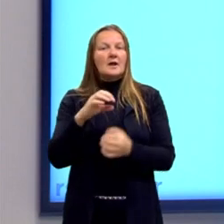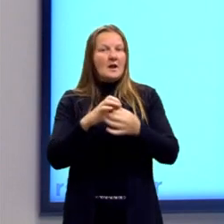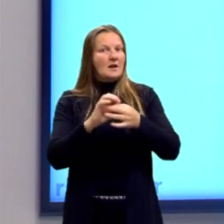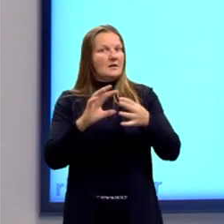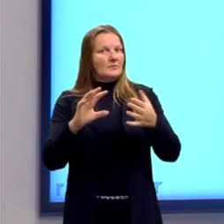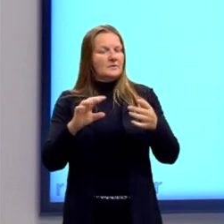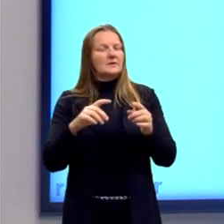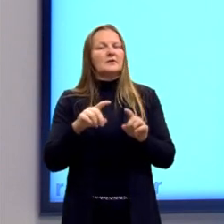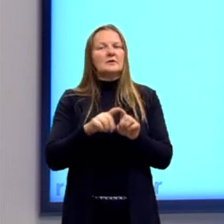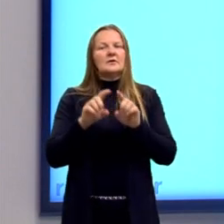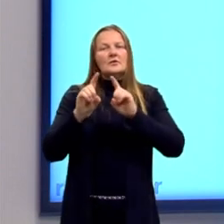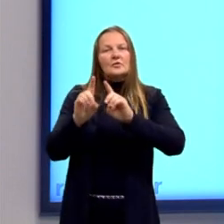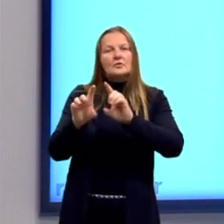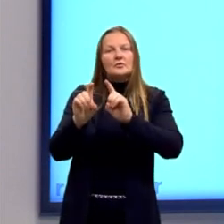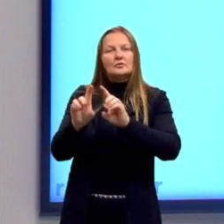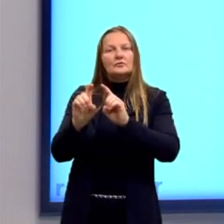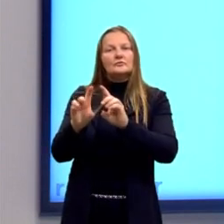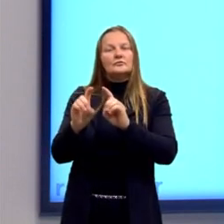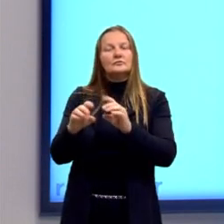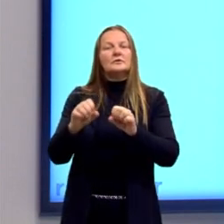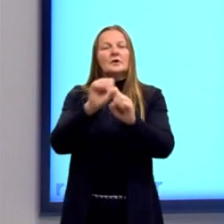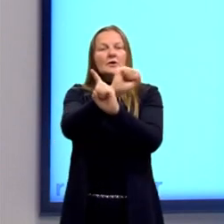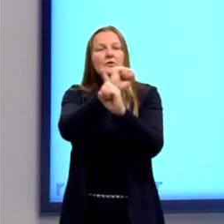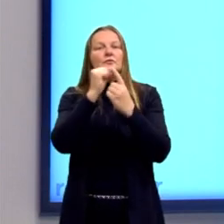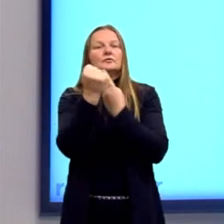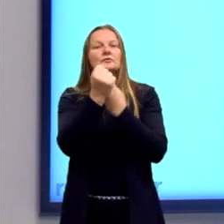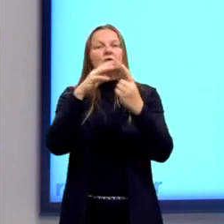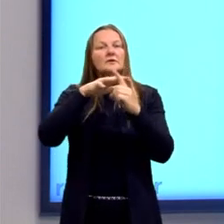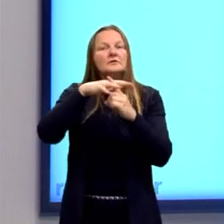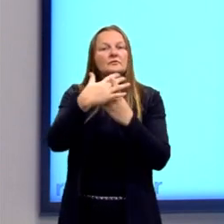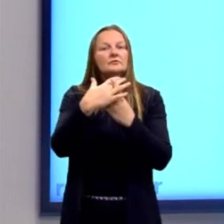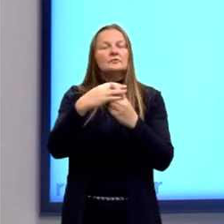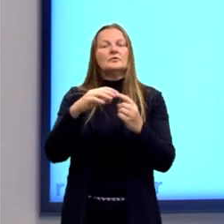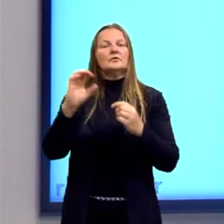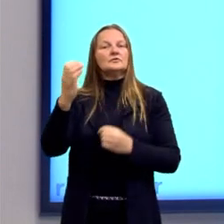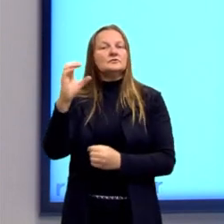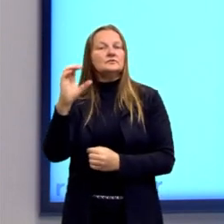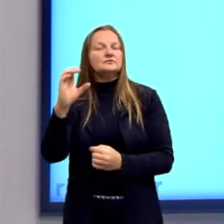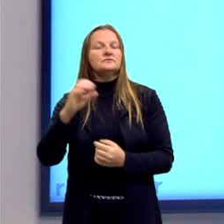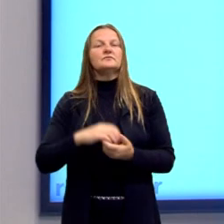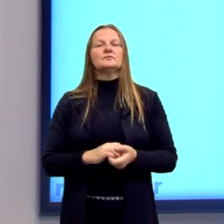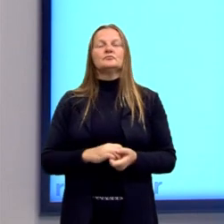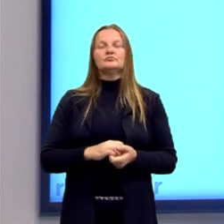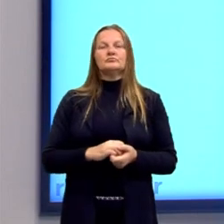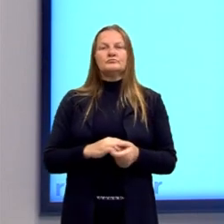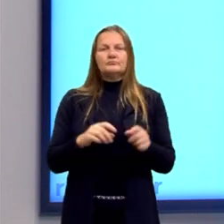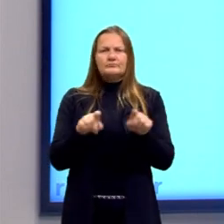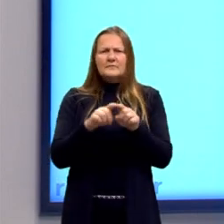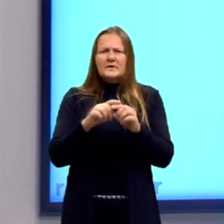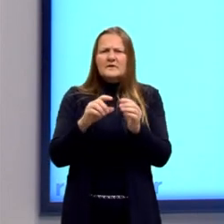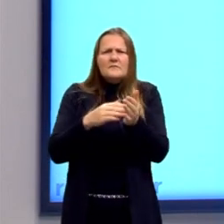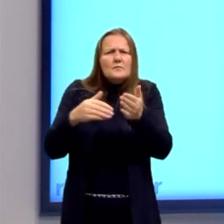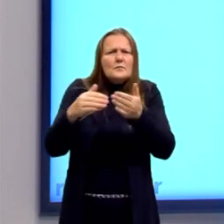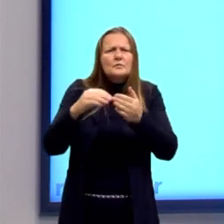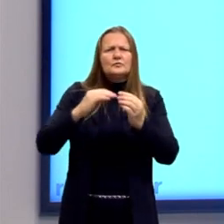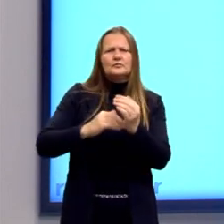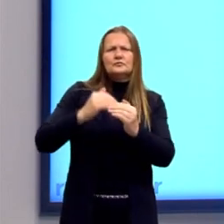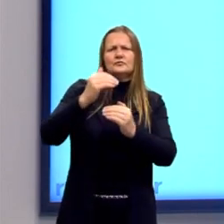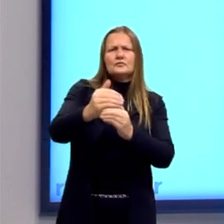as doutrinas socialistas, o socialismo utópico, o científico. E aí surgem vários avanços. Eu tenho uma